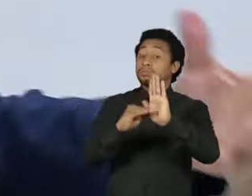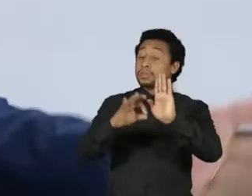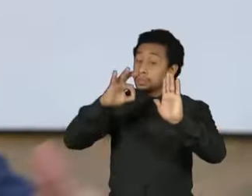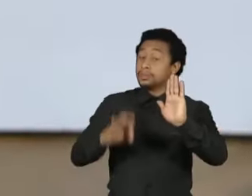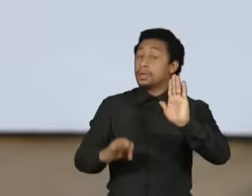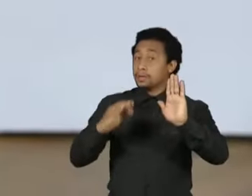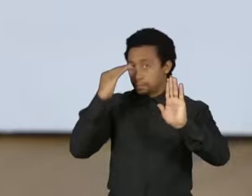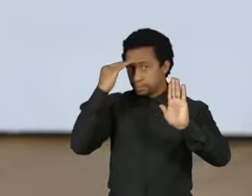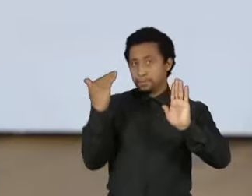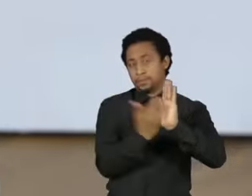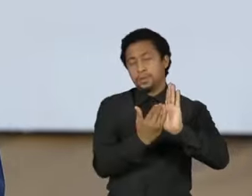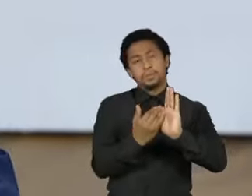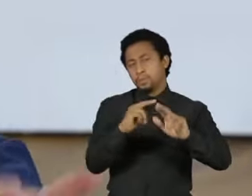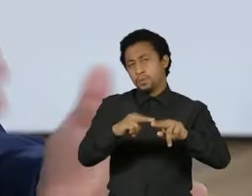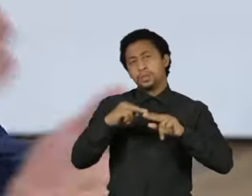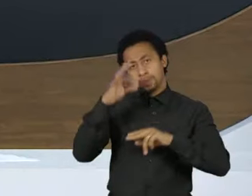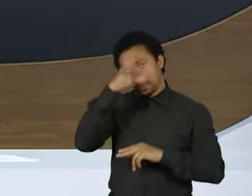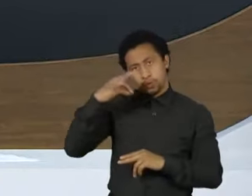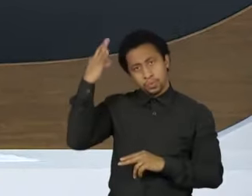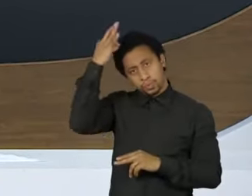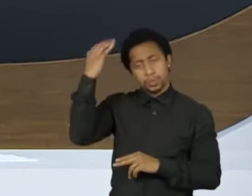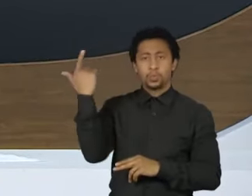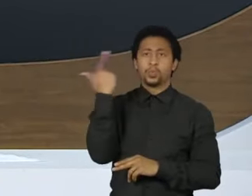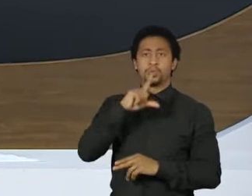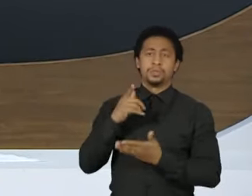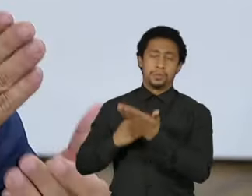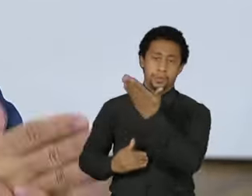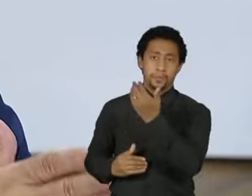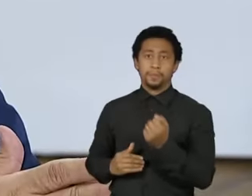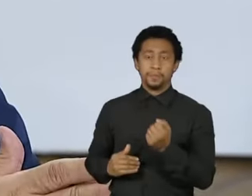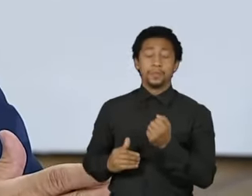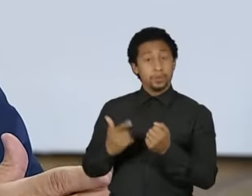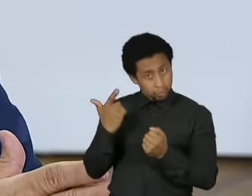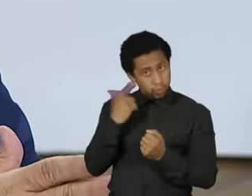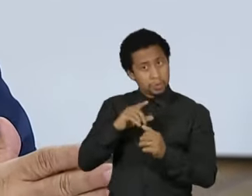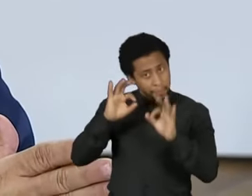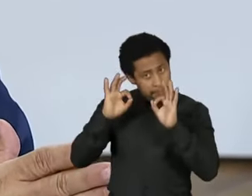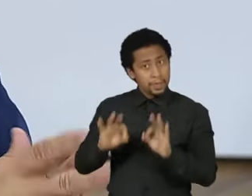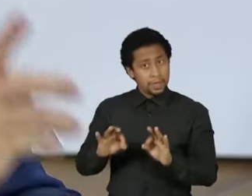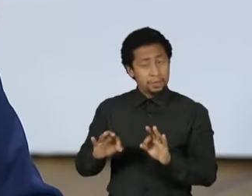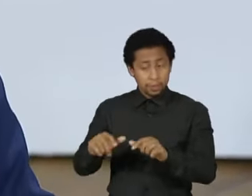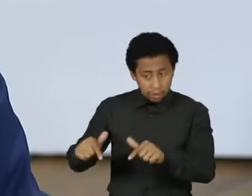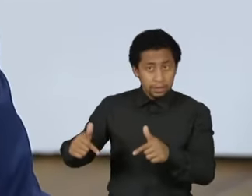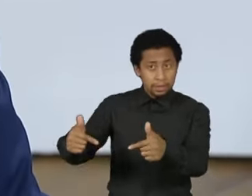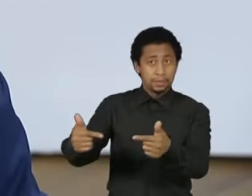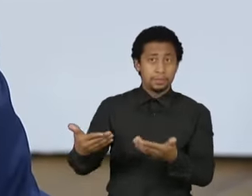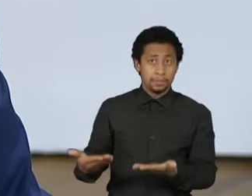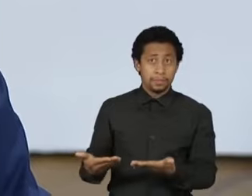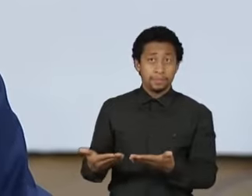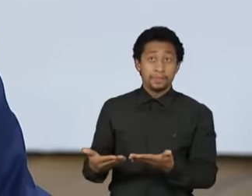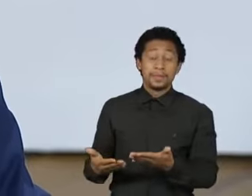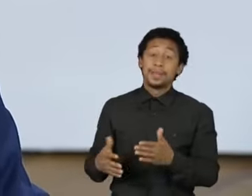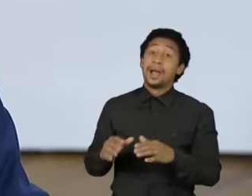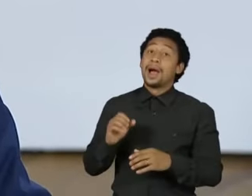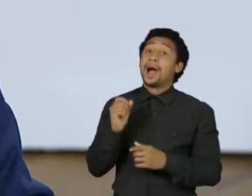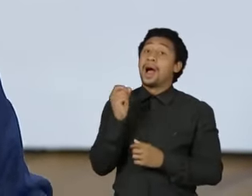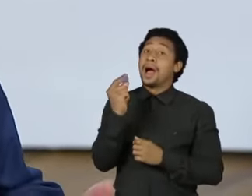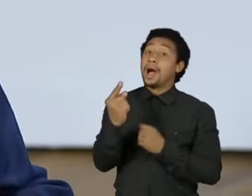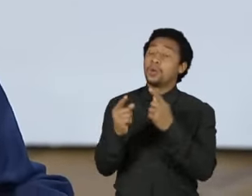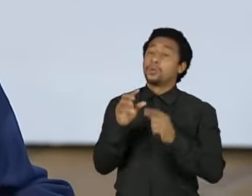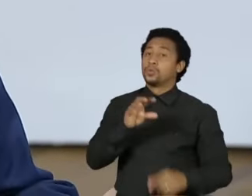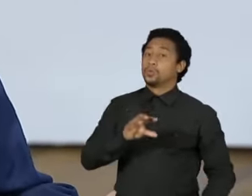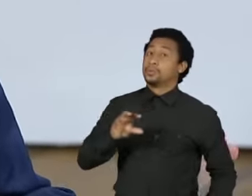Foi isso que nós fizemos no Espírito Santo. Eu acho que essa questão... Deu resultado, deu resultado, e muitas vezes, em alguns estados,